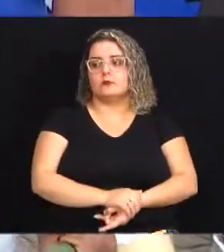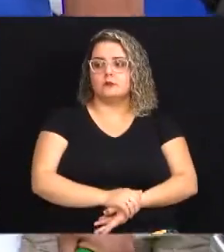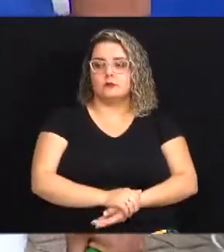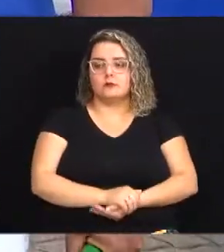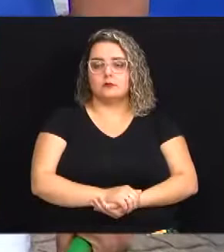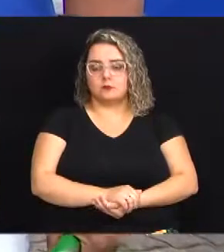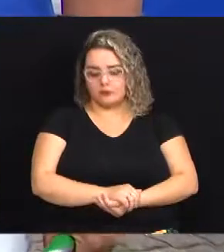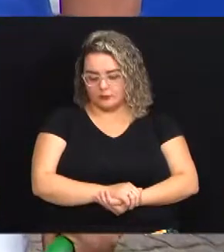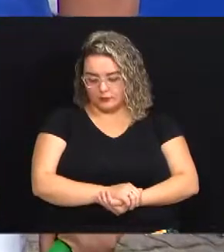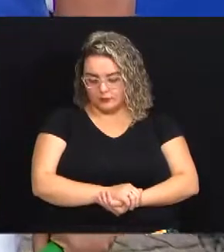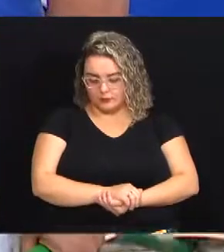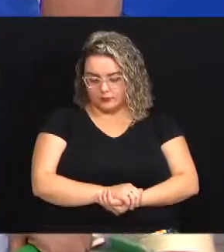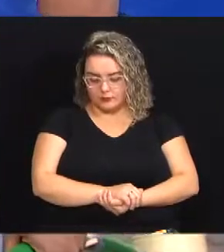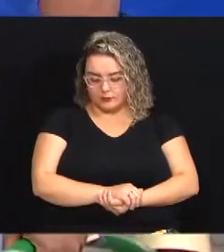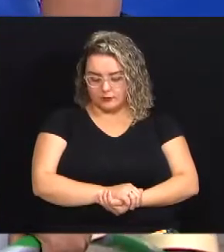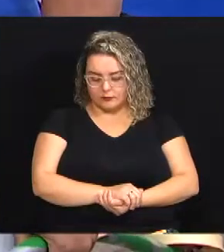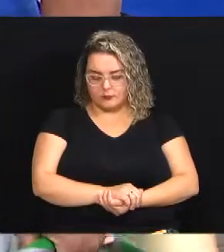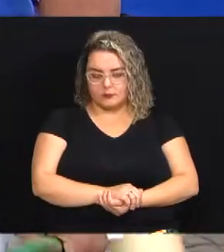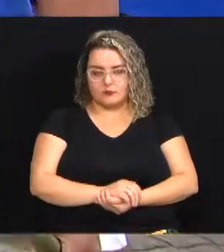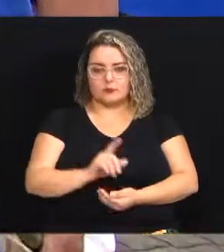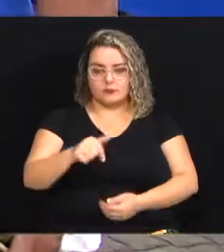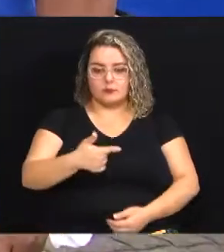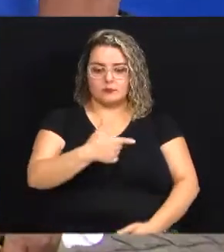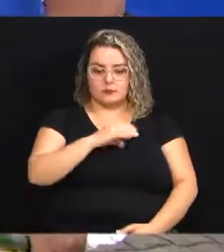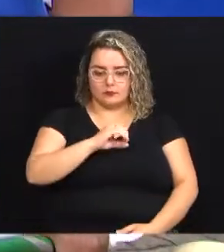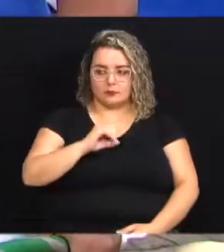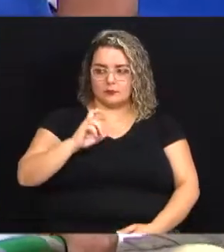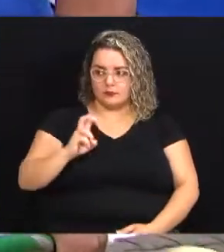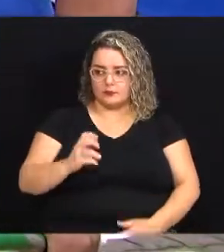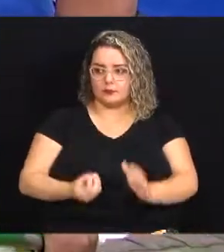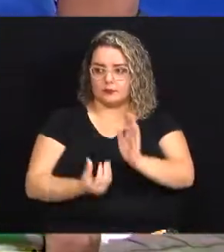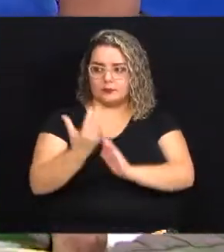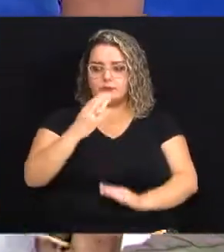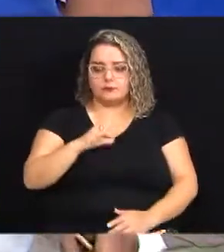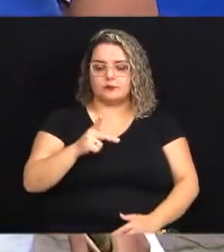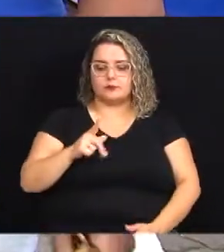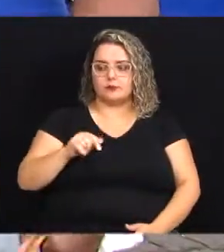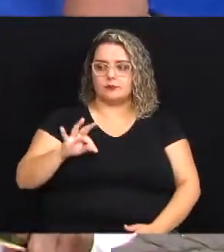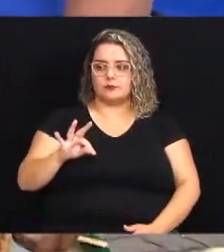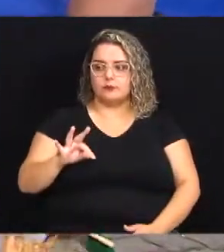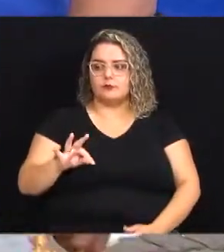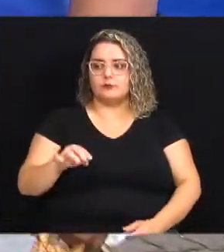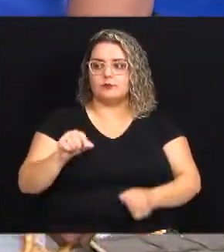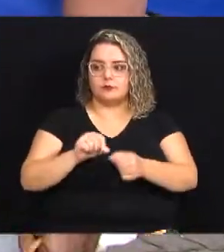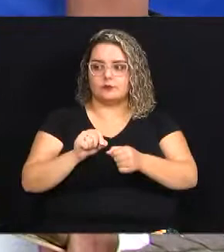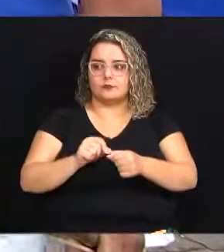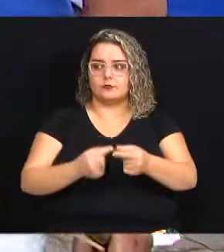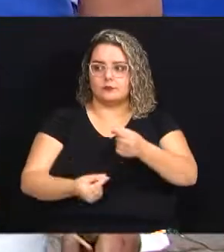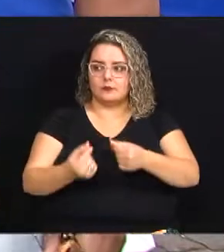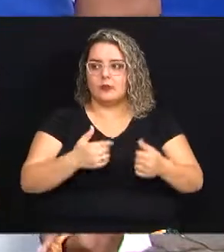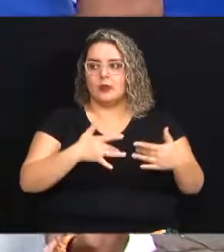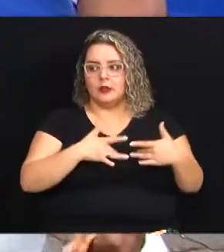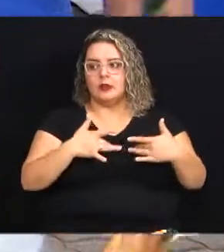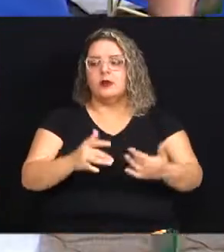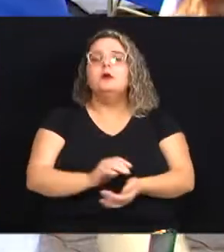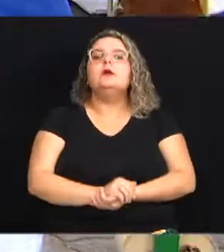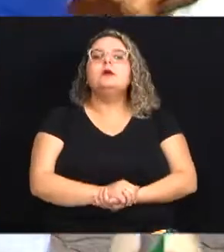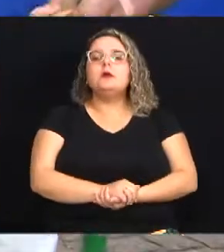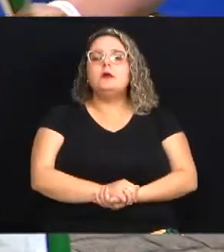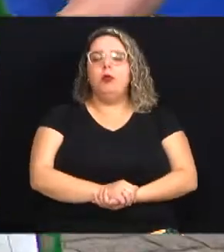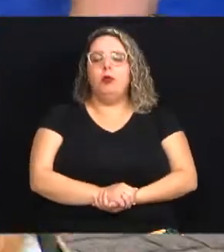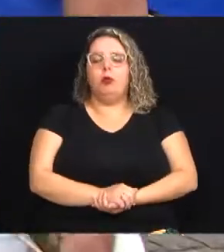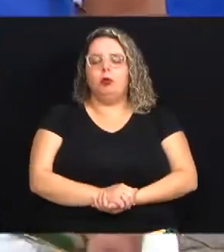depois acho que 2005 foi criado o Cepat aí o Cepat fez essa economia solidária